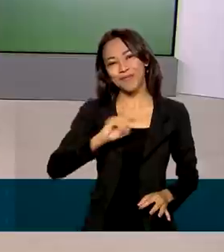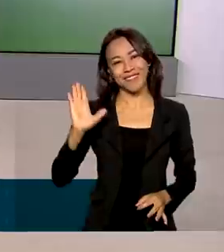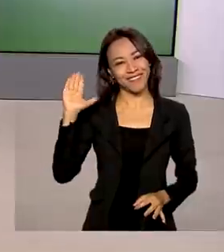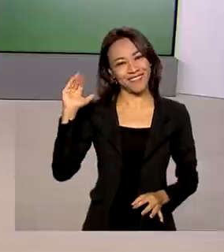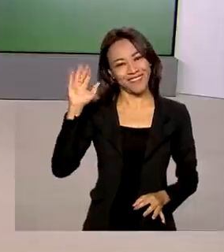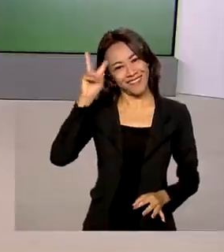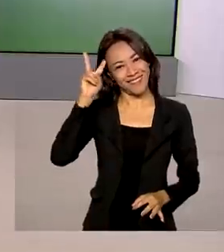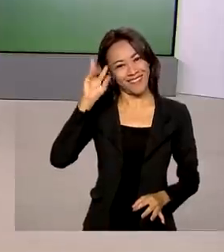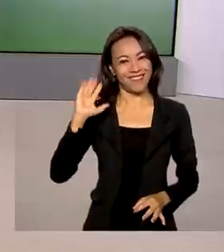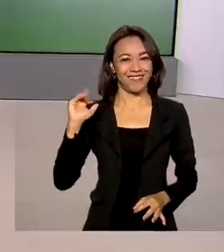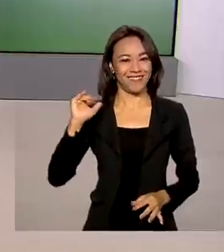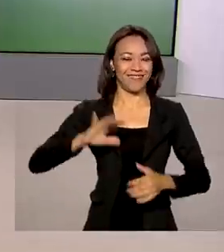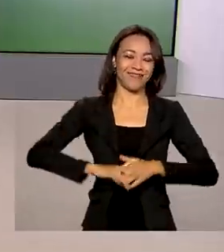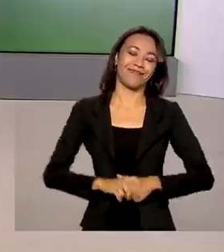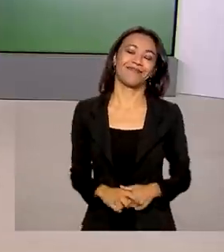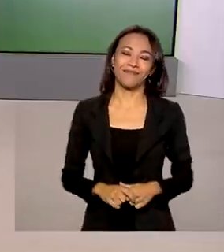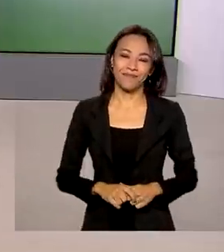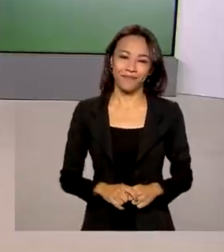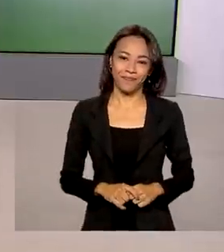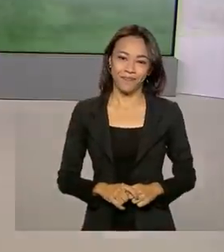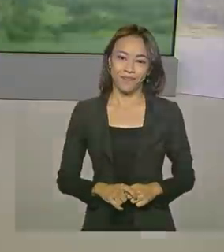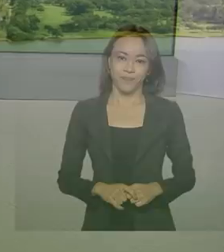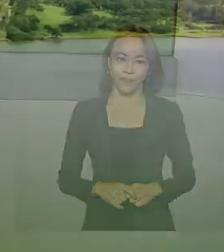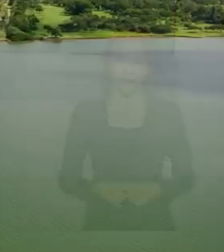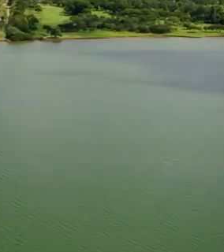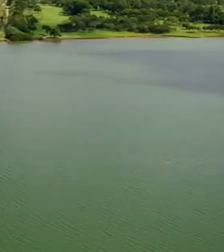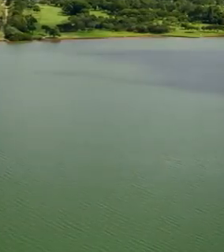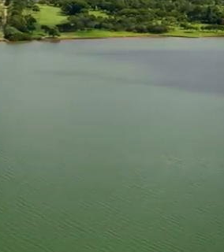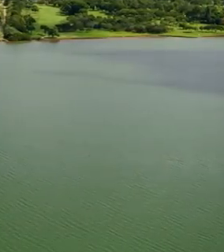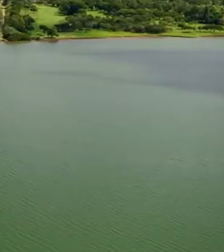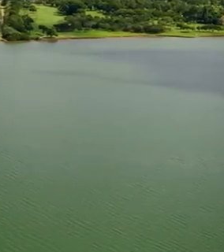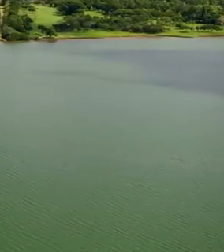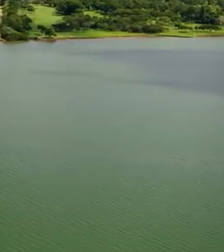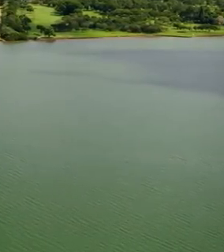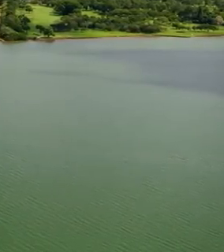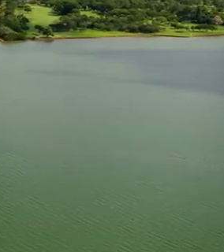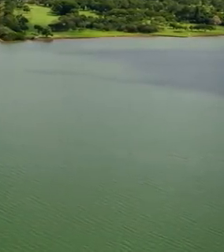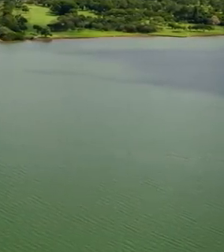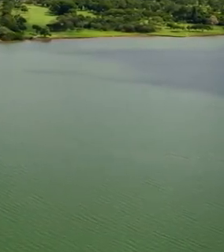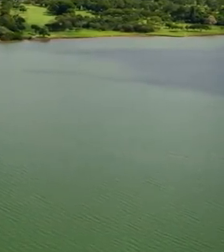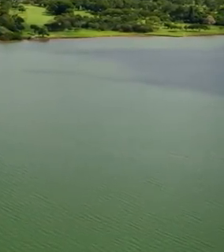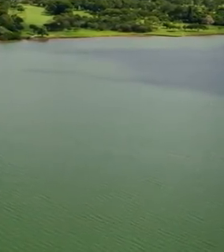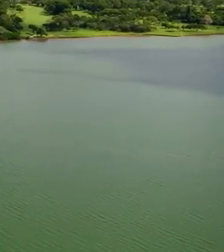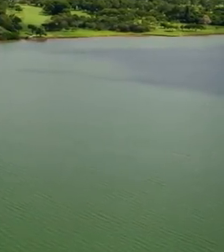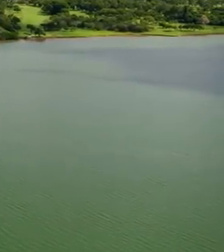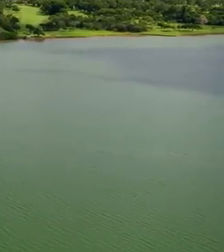até segunda. Tchau, tchau. Tchau, tchau.